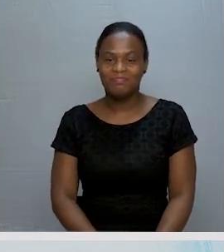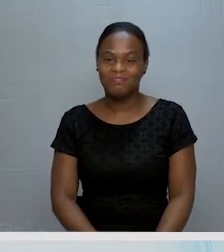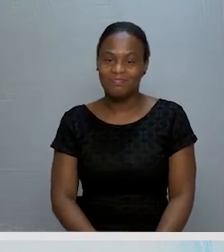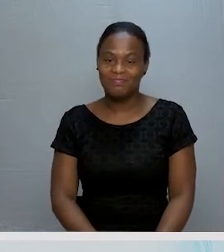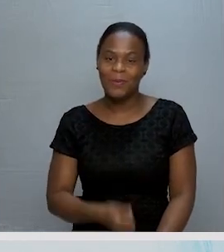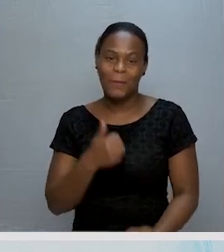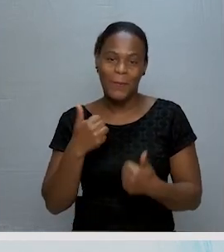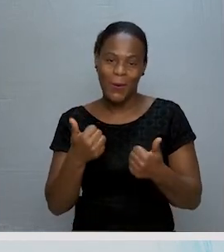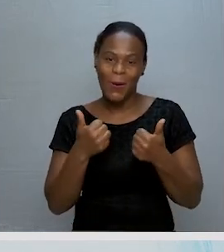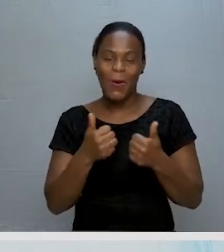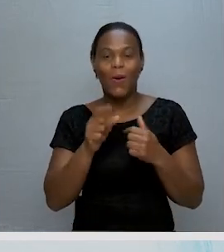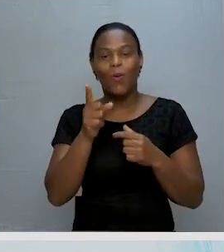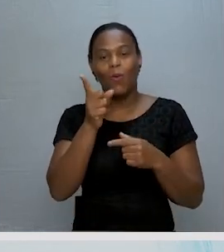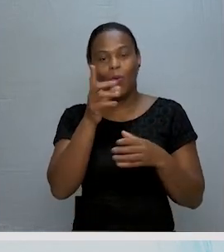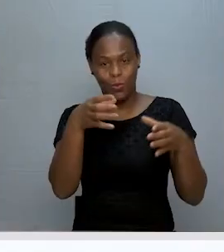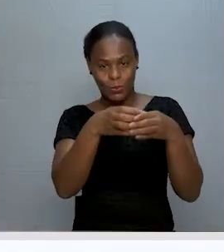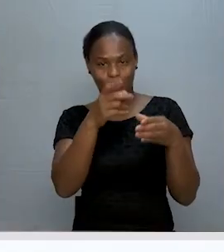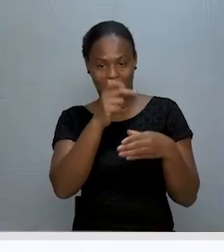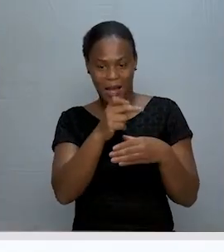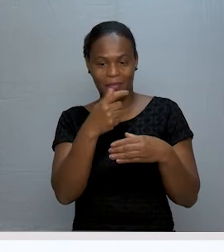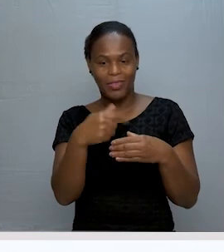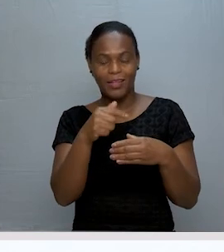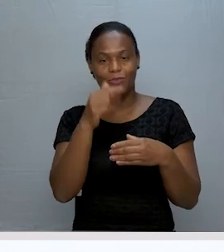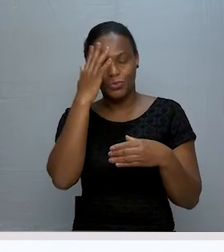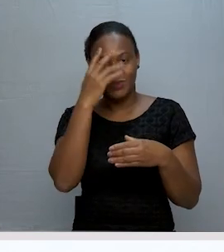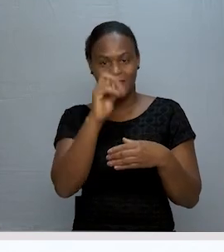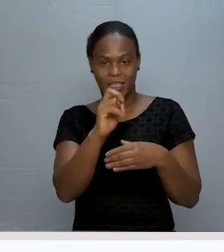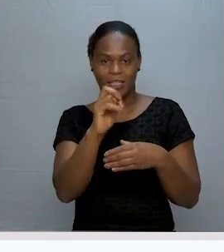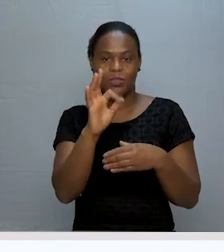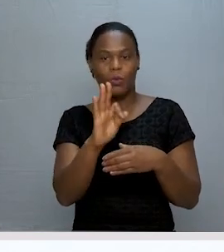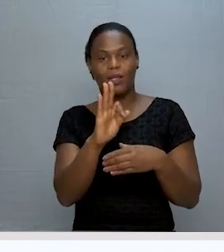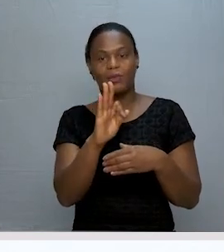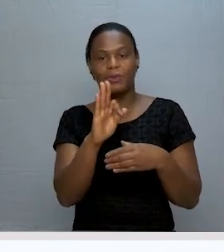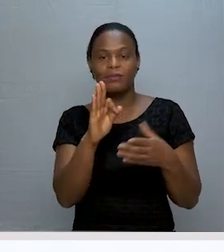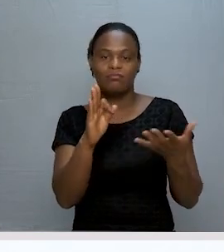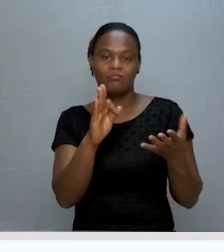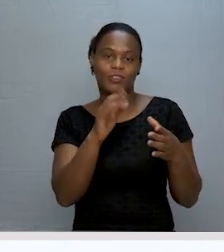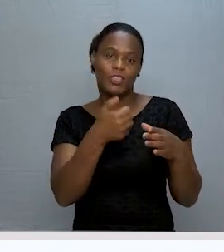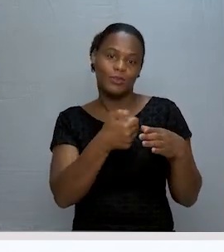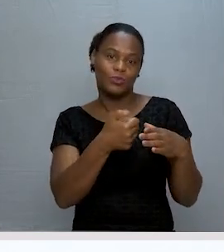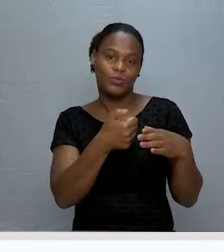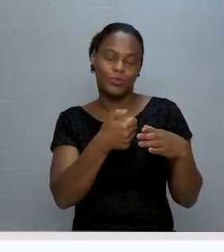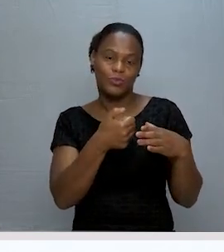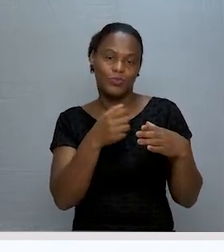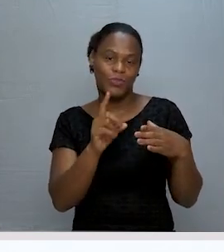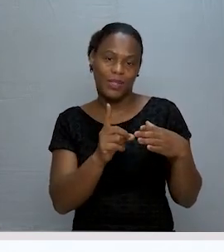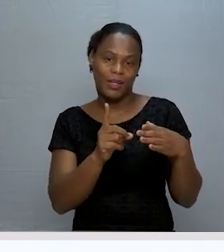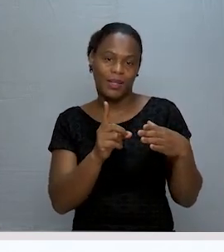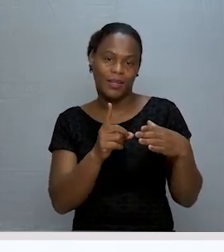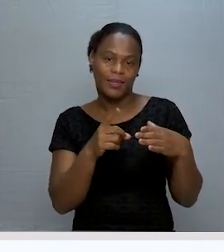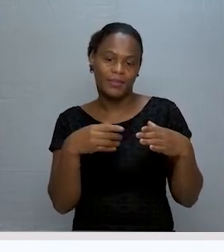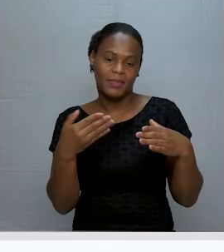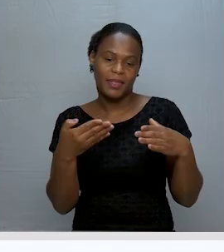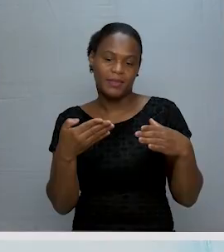Muito bem. O nosso conjunto A formado pelos elementos 3, 4, 5, 6,